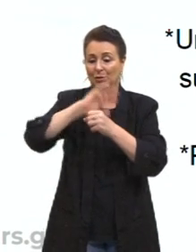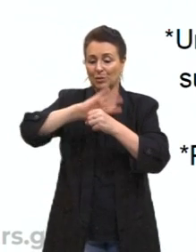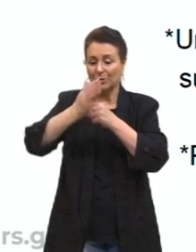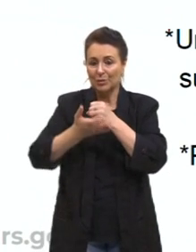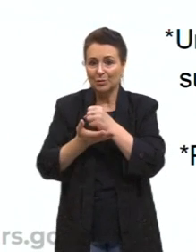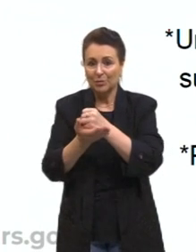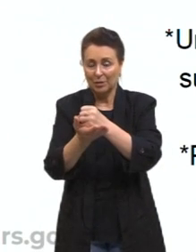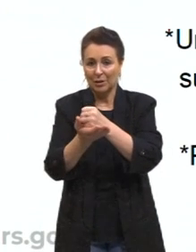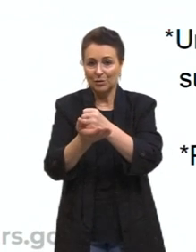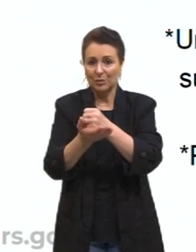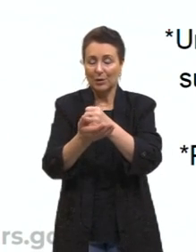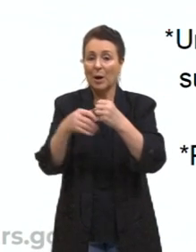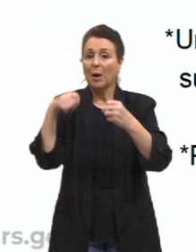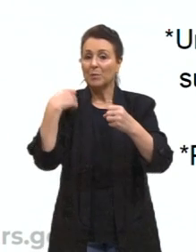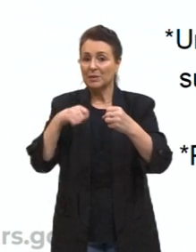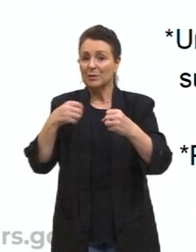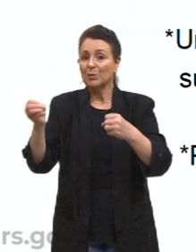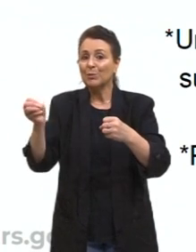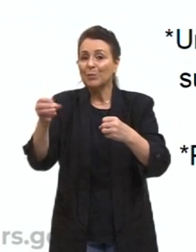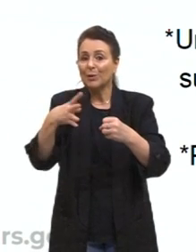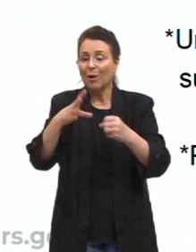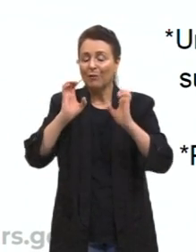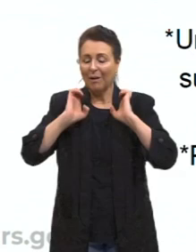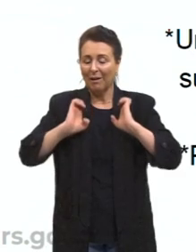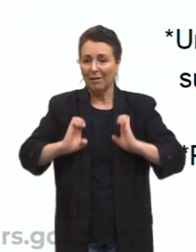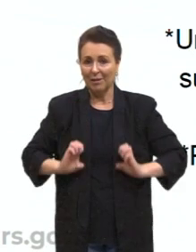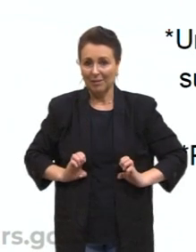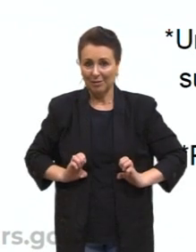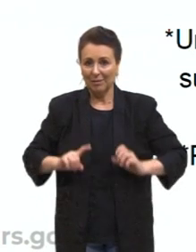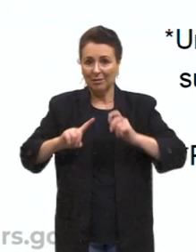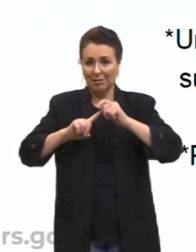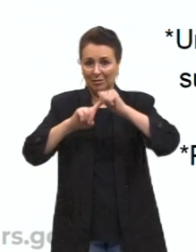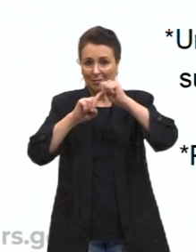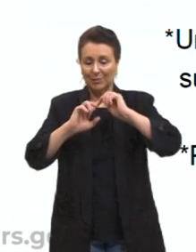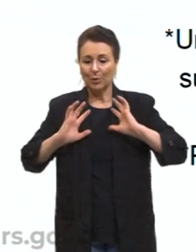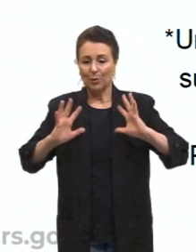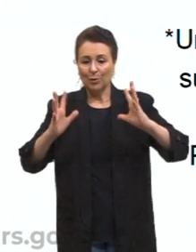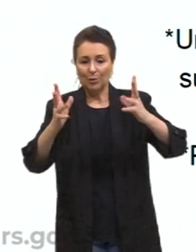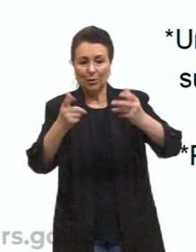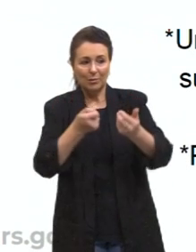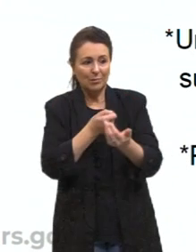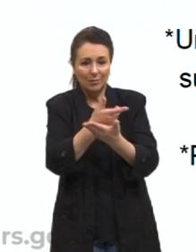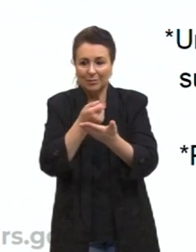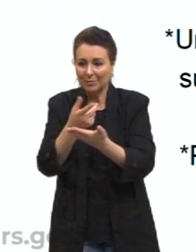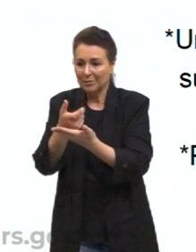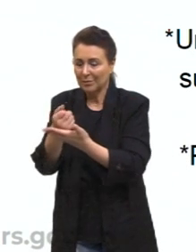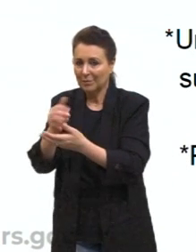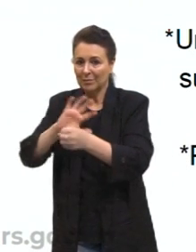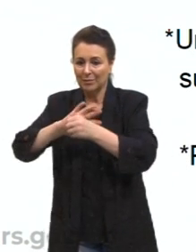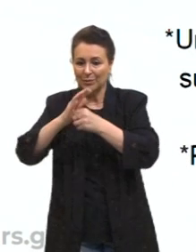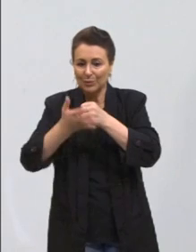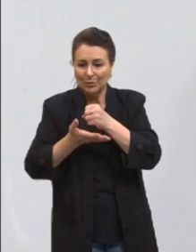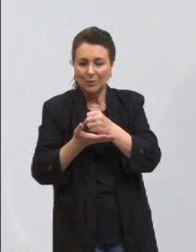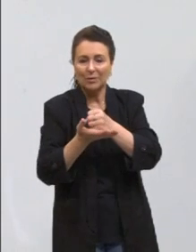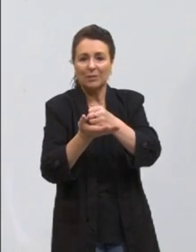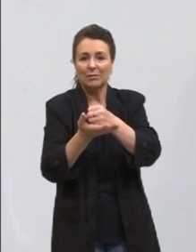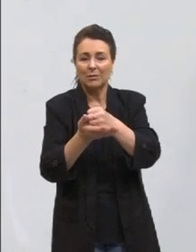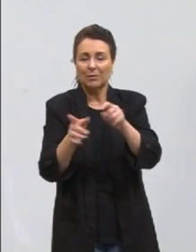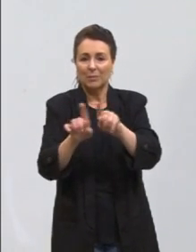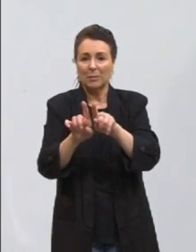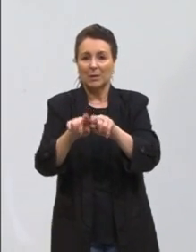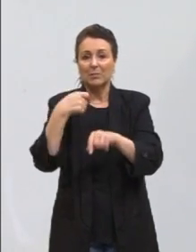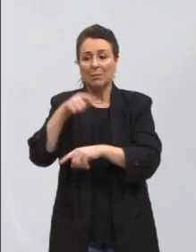requer uma nova ética e, principalmente, um consumo sustentável. Eu acho que isso é muito importante, né? Nós